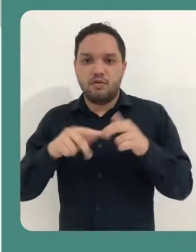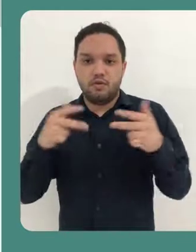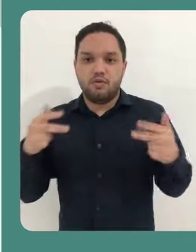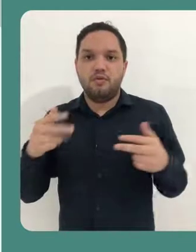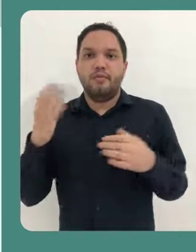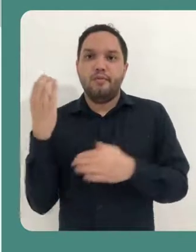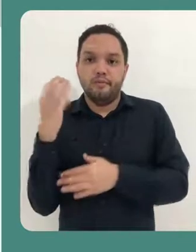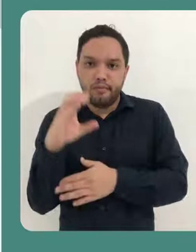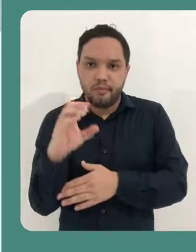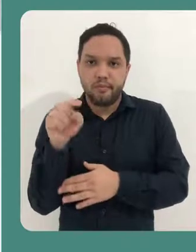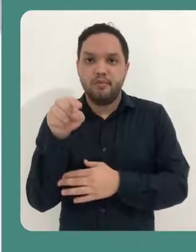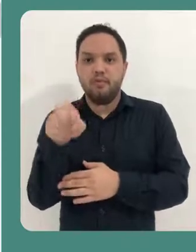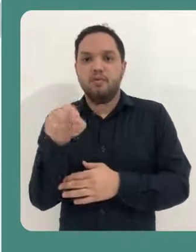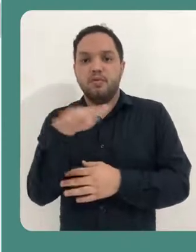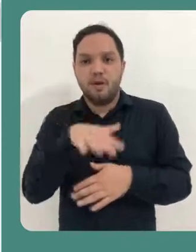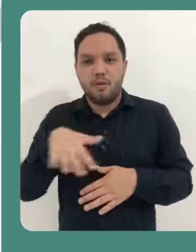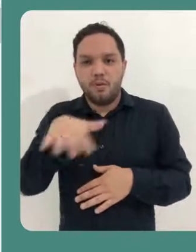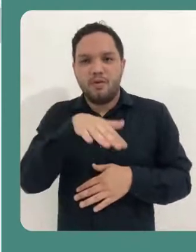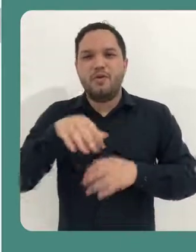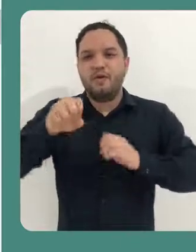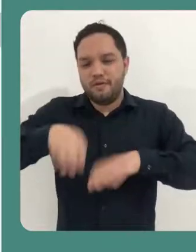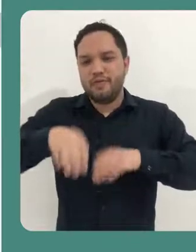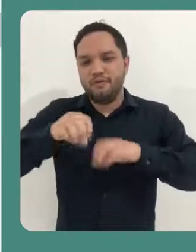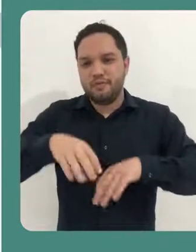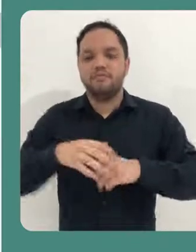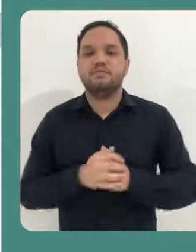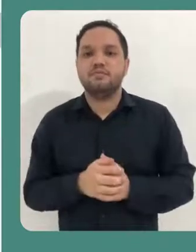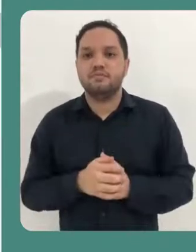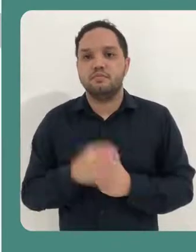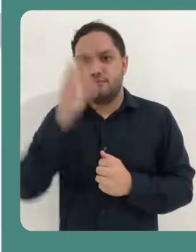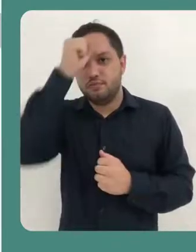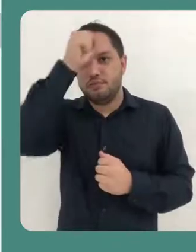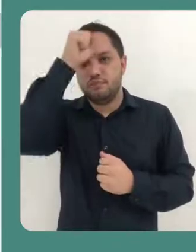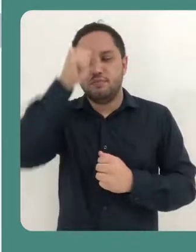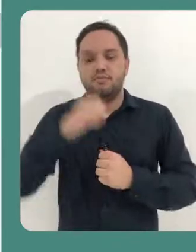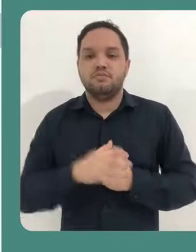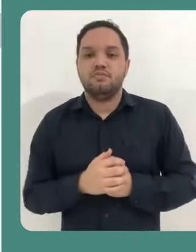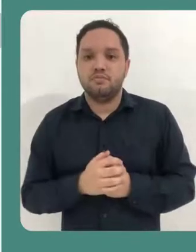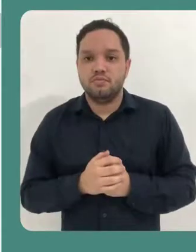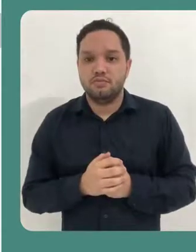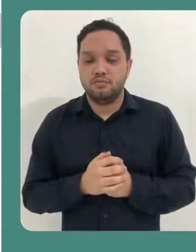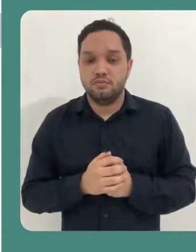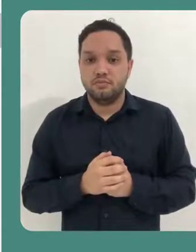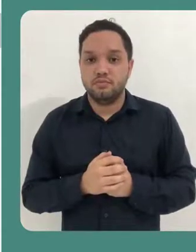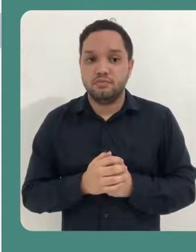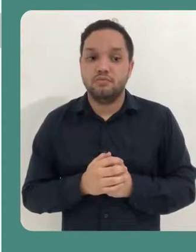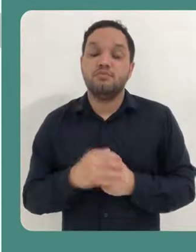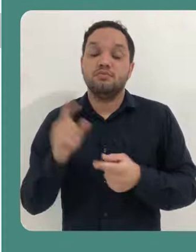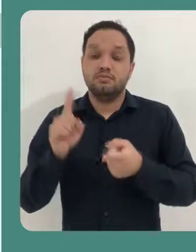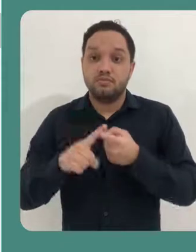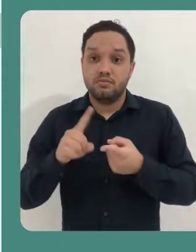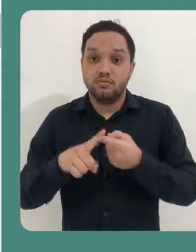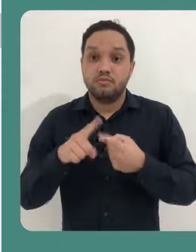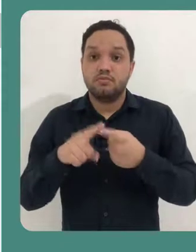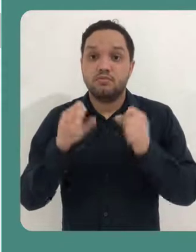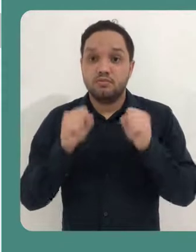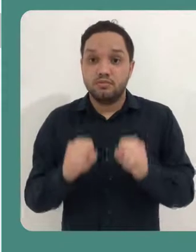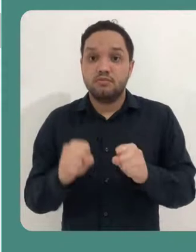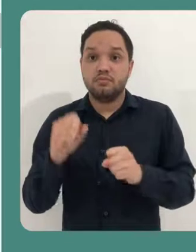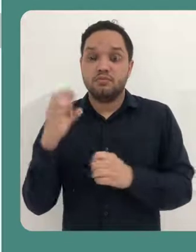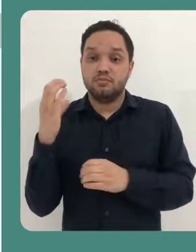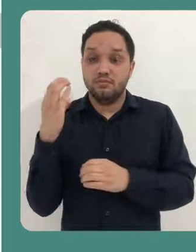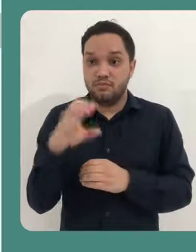infográfico como um material único postado lá no ambiente virtual de aprendizagem, como material complementar e de